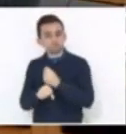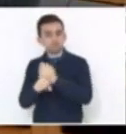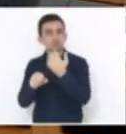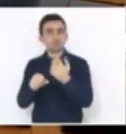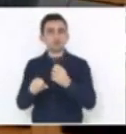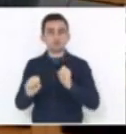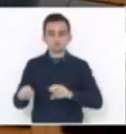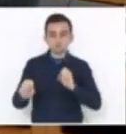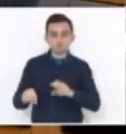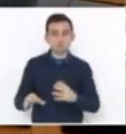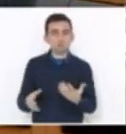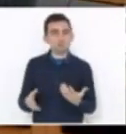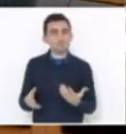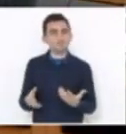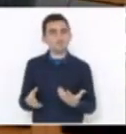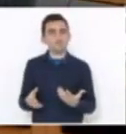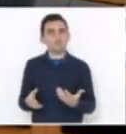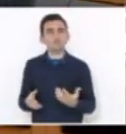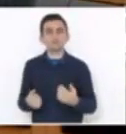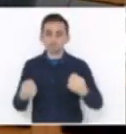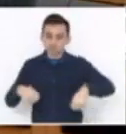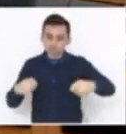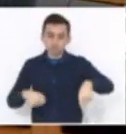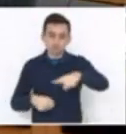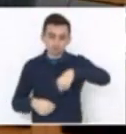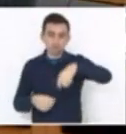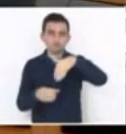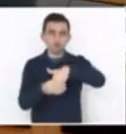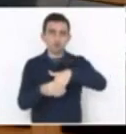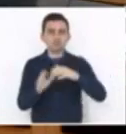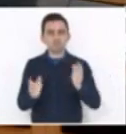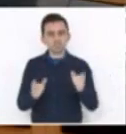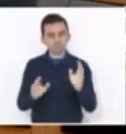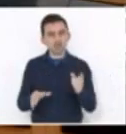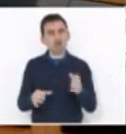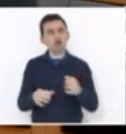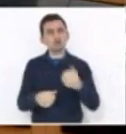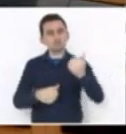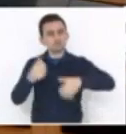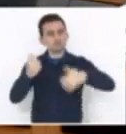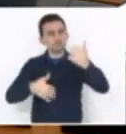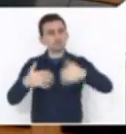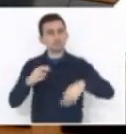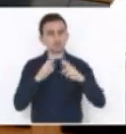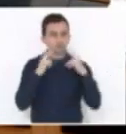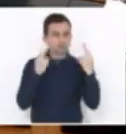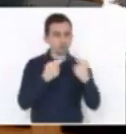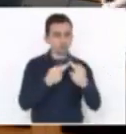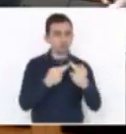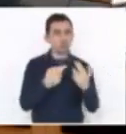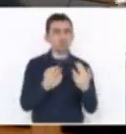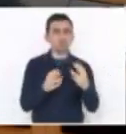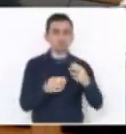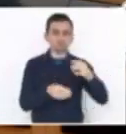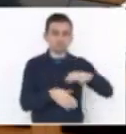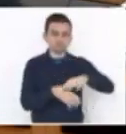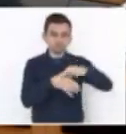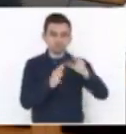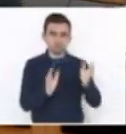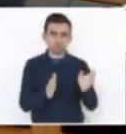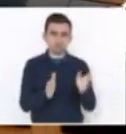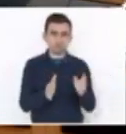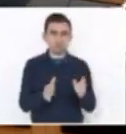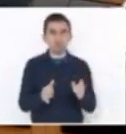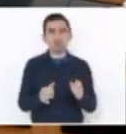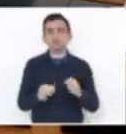voto, o nosso aval. E isso foi bem explicado na reunião de líderes, por isso que todos consensaram. E, nesse sentido, a